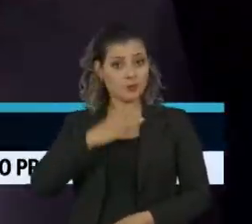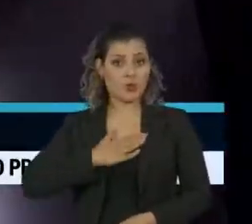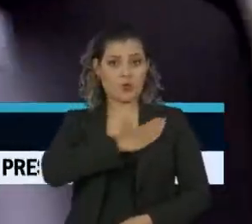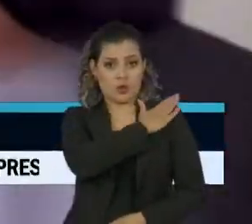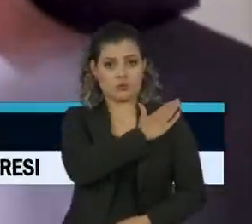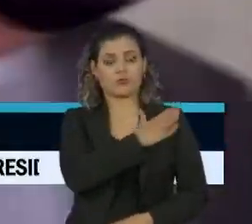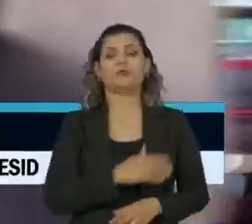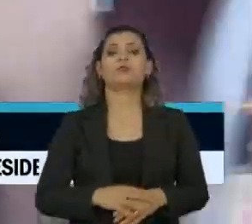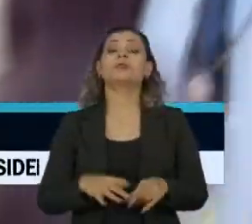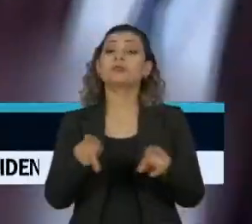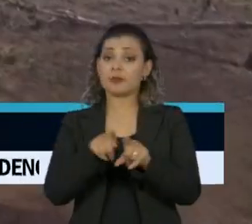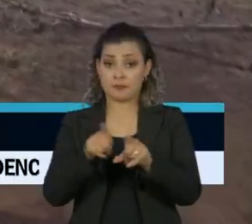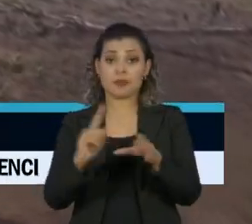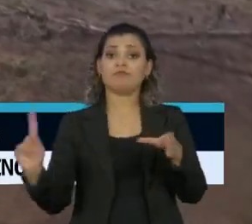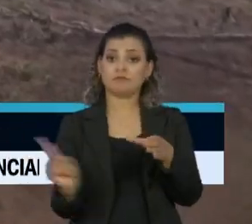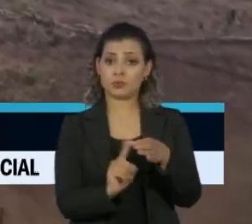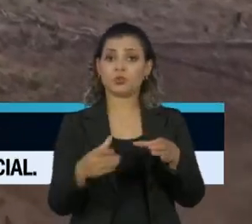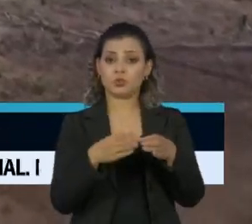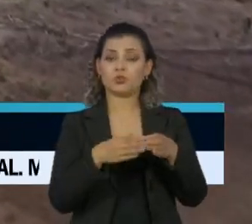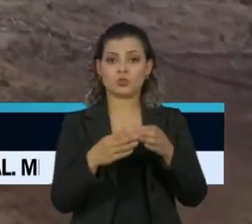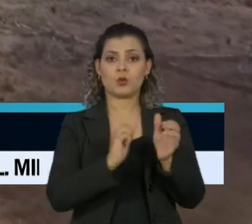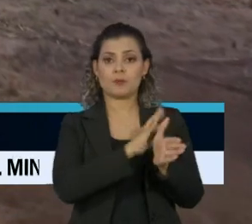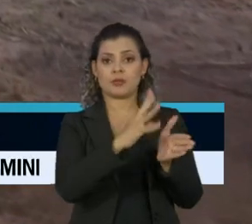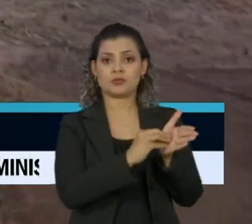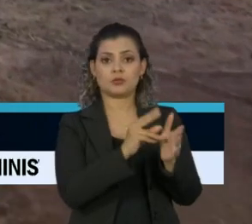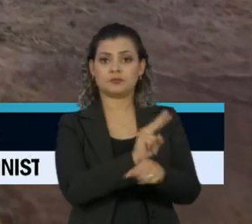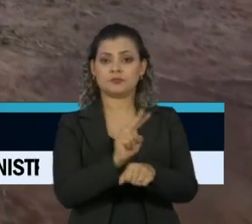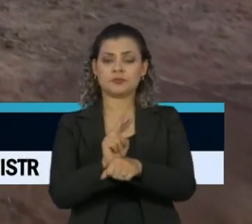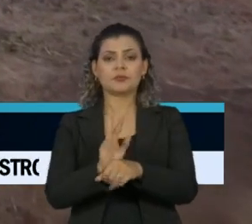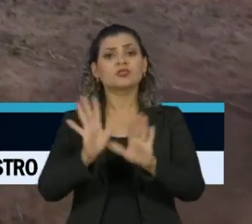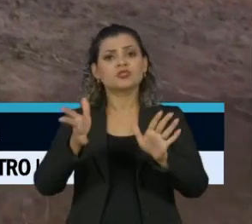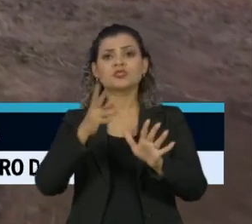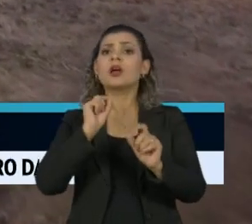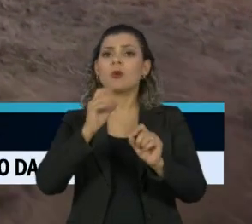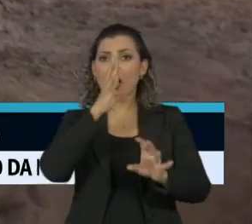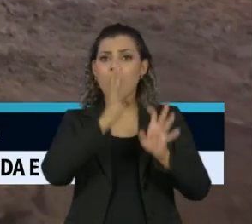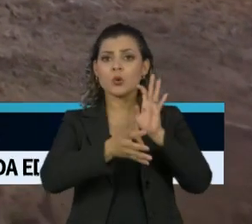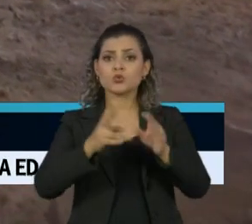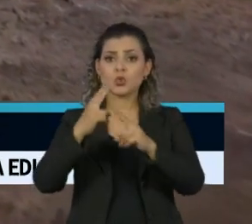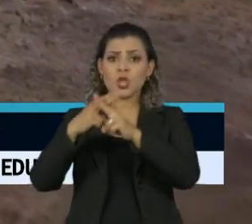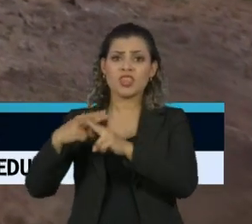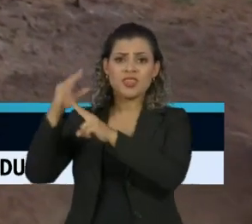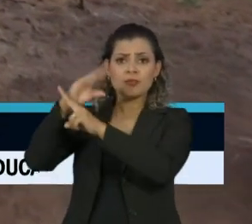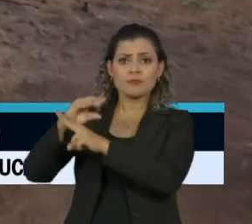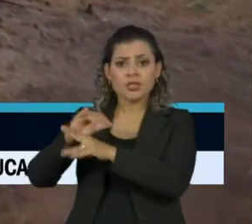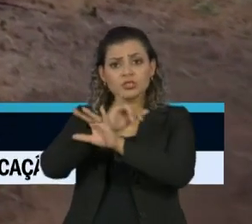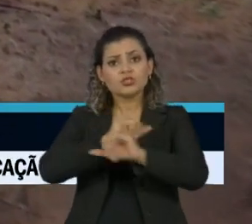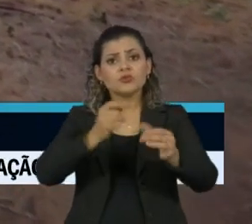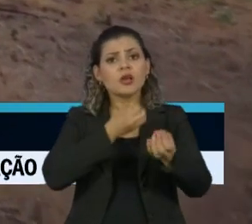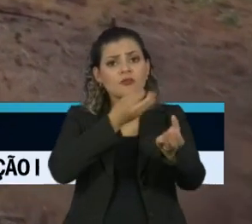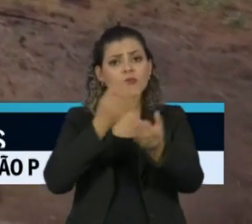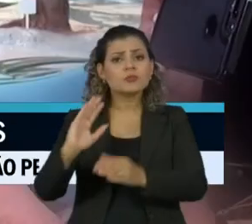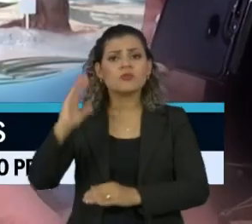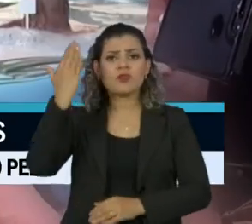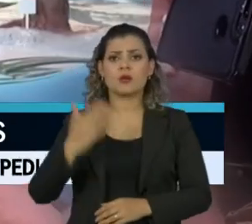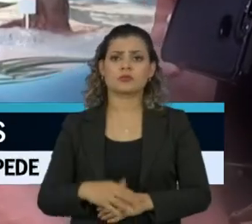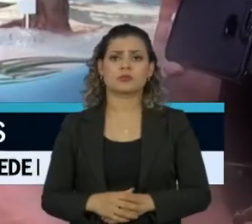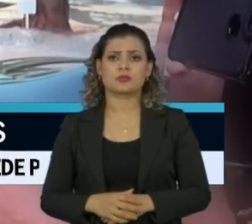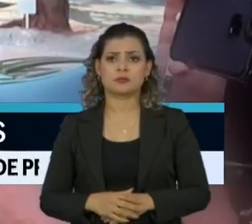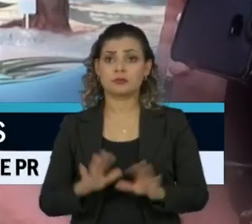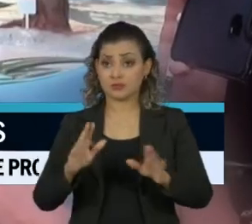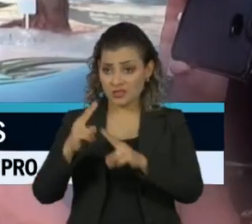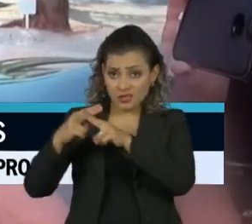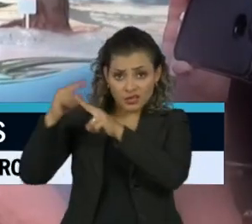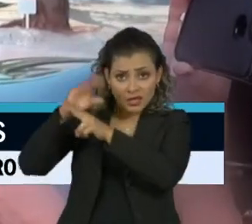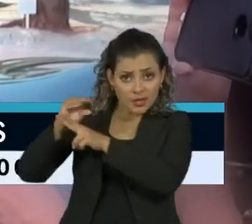Mourão, que também preside o Conselho da Amazônia, já acusou funcionários do INPE de divulgar informações falsas. Não é o